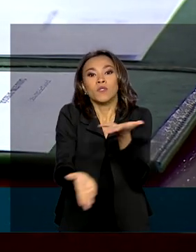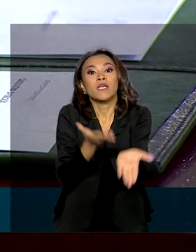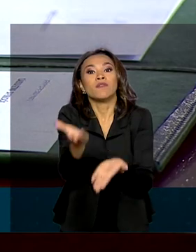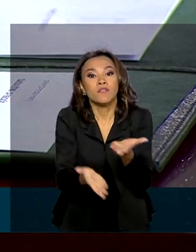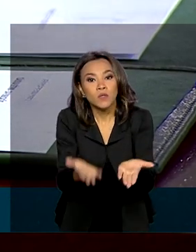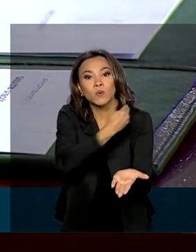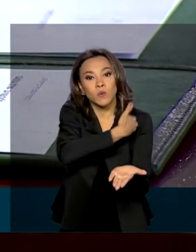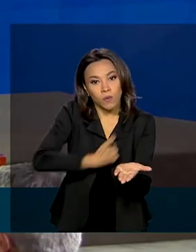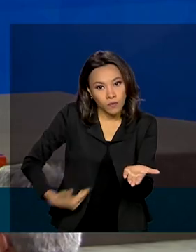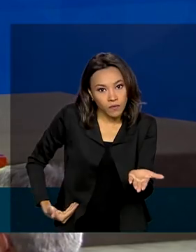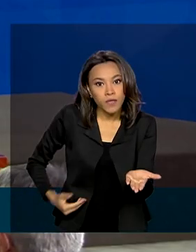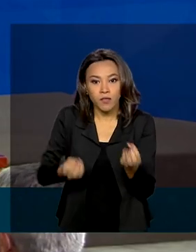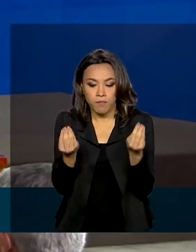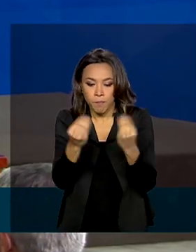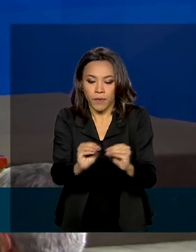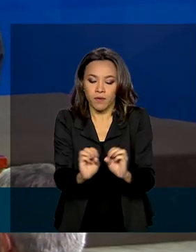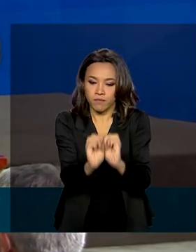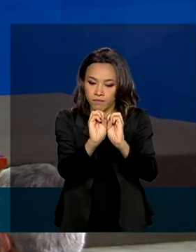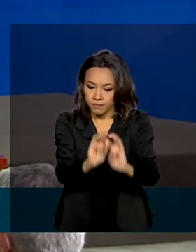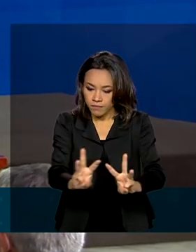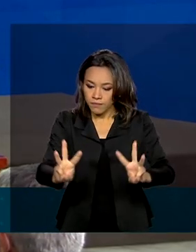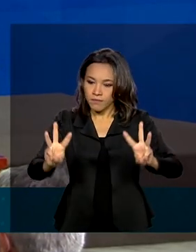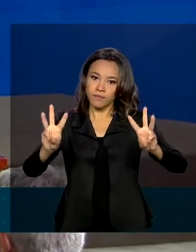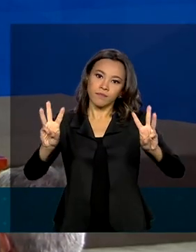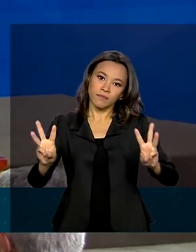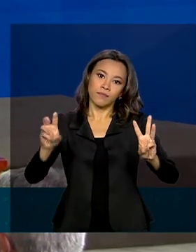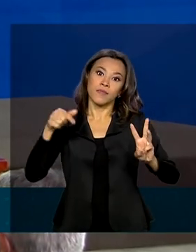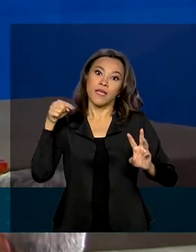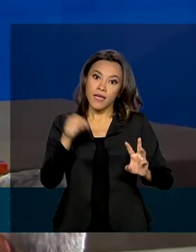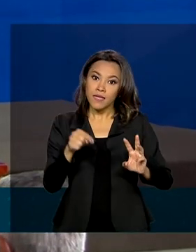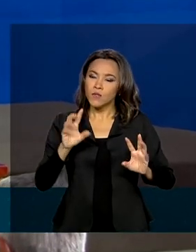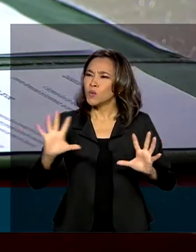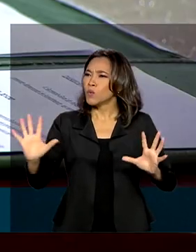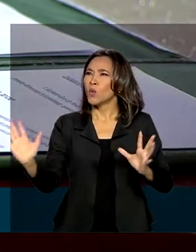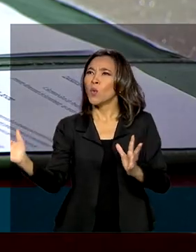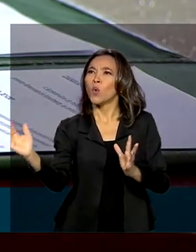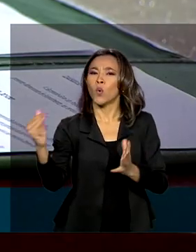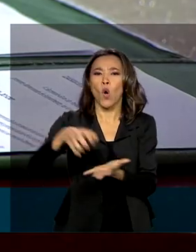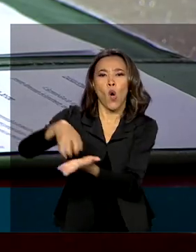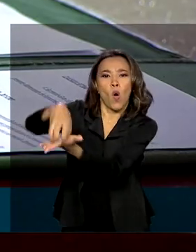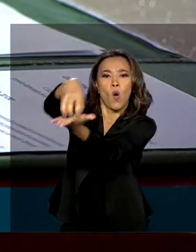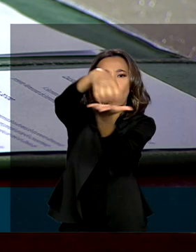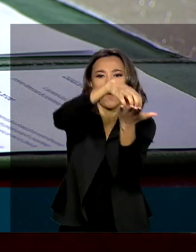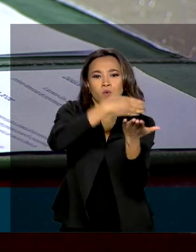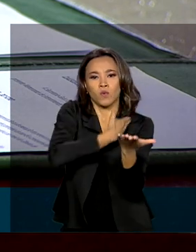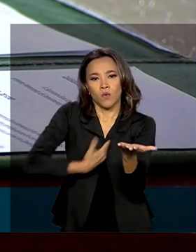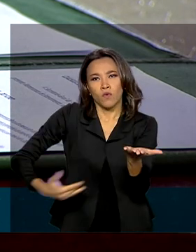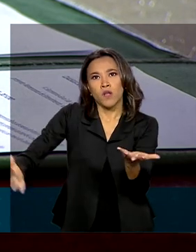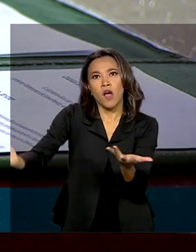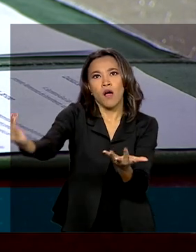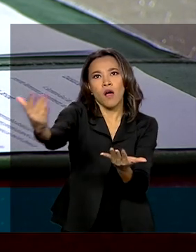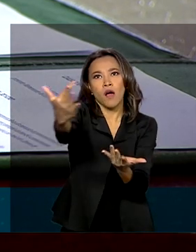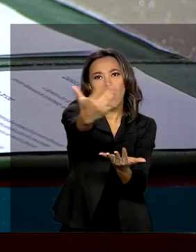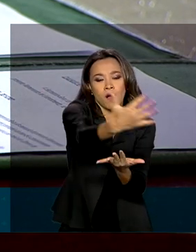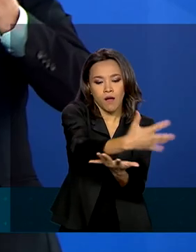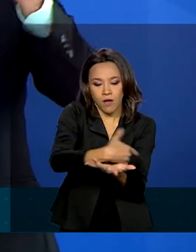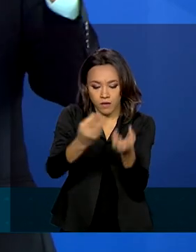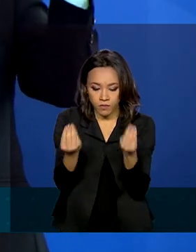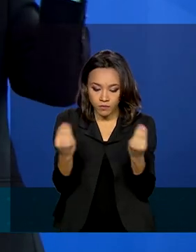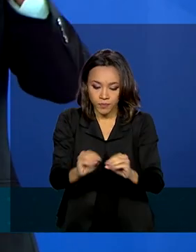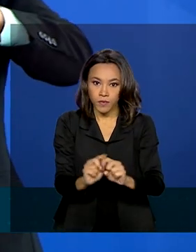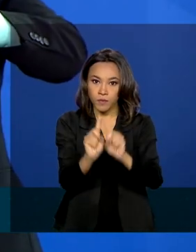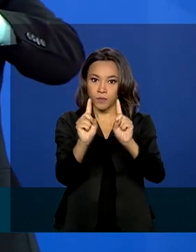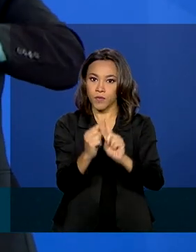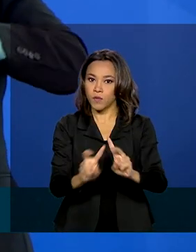em poucos portais. O SuperBR irá conectar todos os órgãos da administração pública, melhorando a gestão.